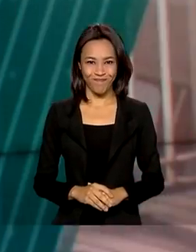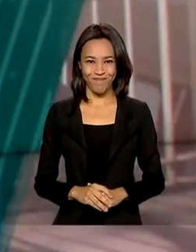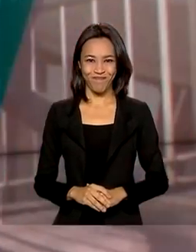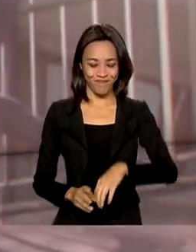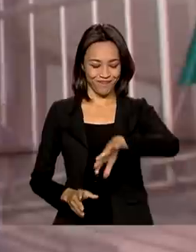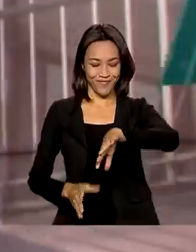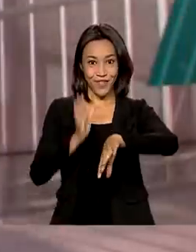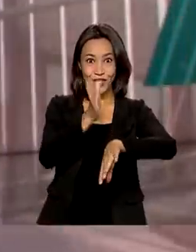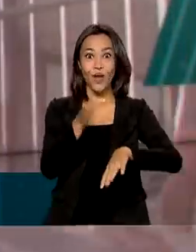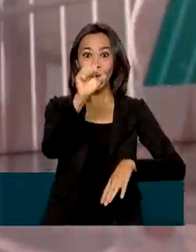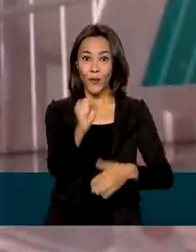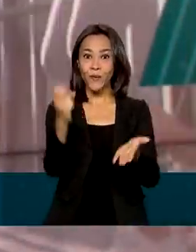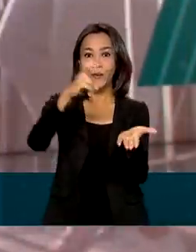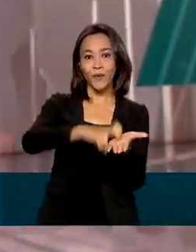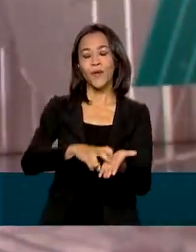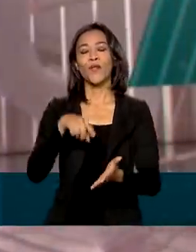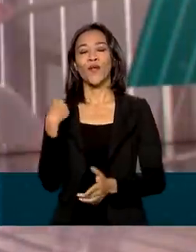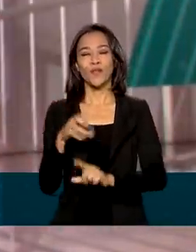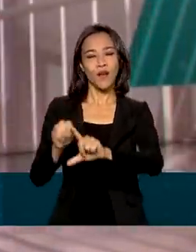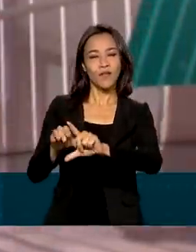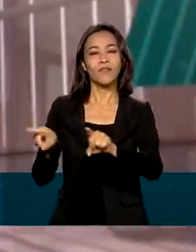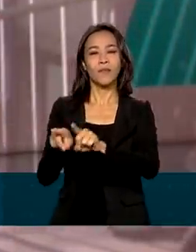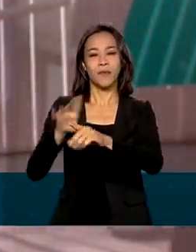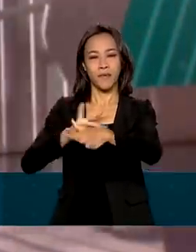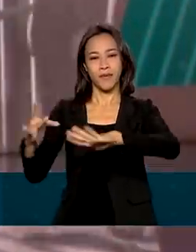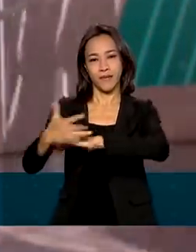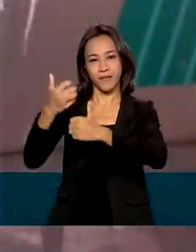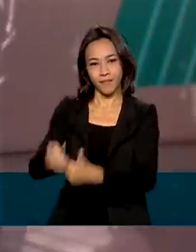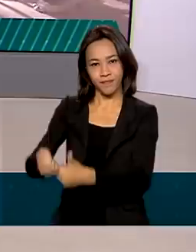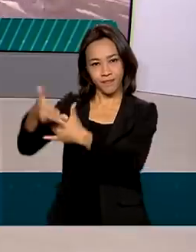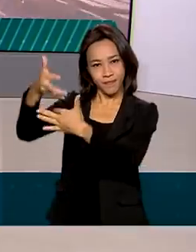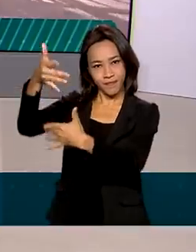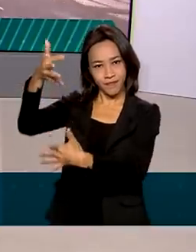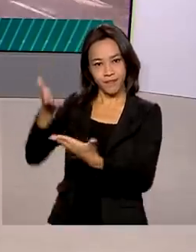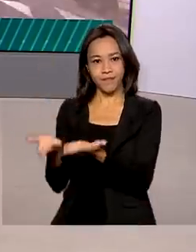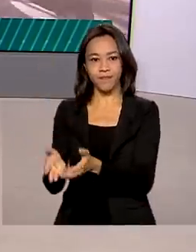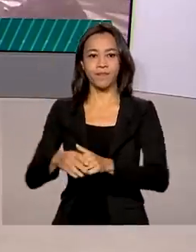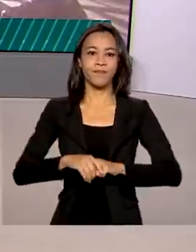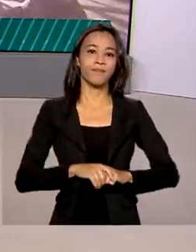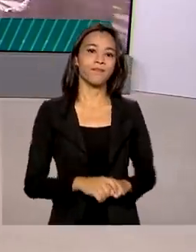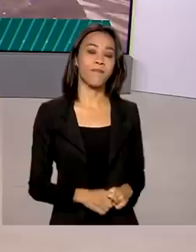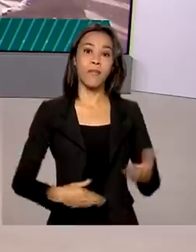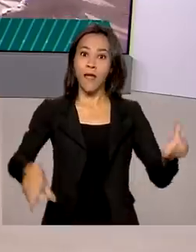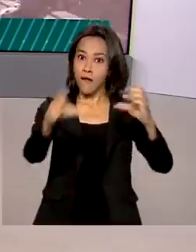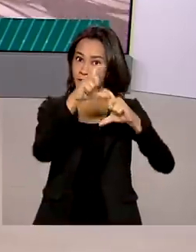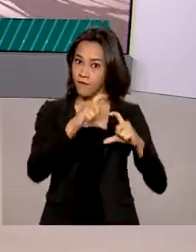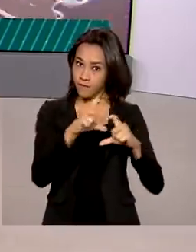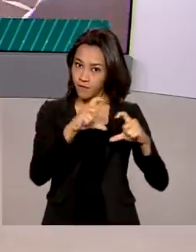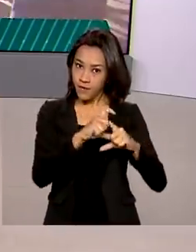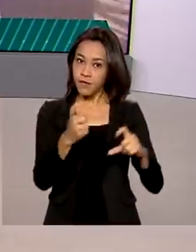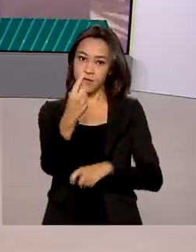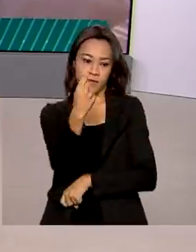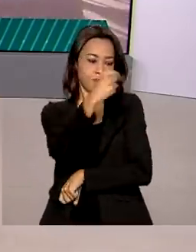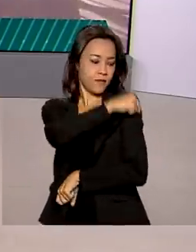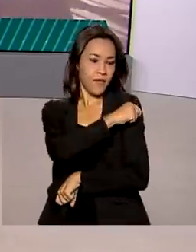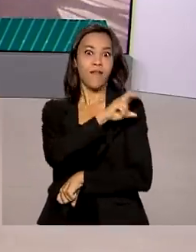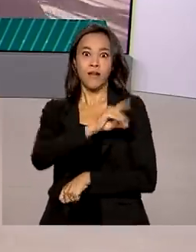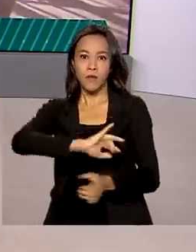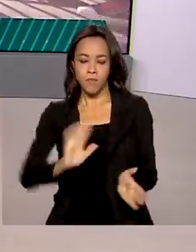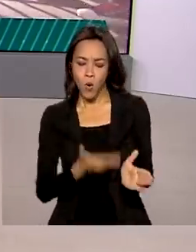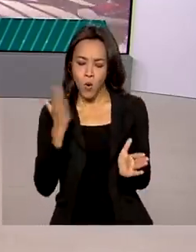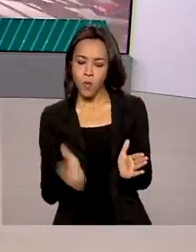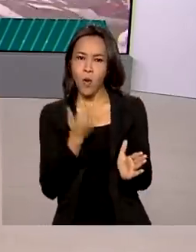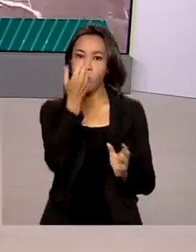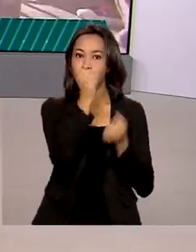Oito horas, estamos ao vivo também pelas redes sociais. A vacina da Pfizer vai ser produzida no Brasil.